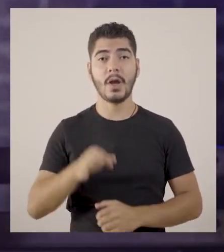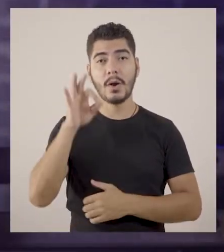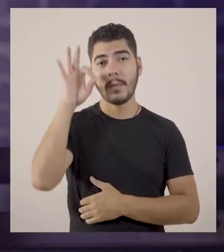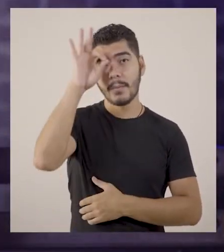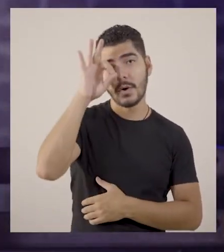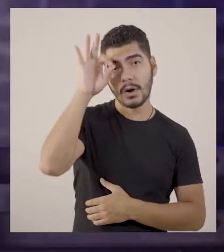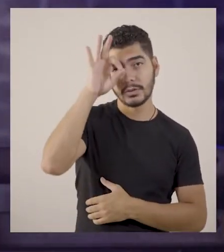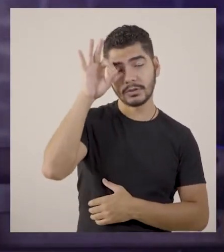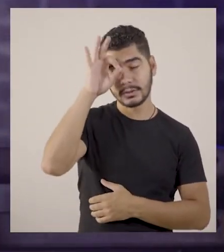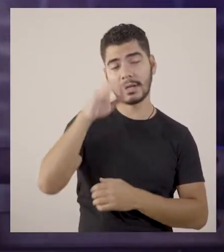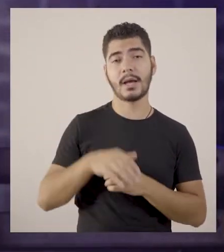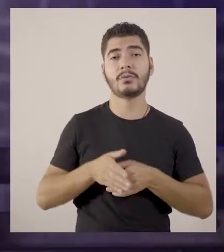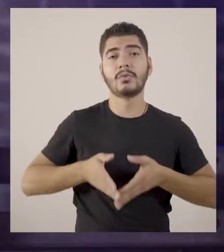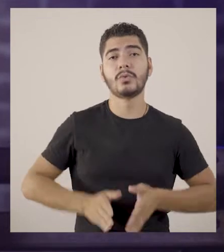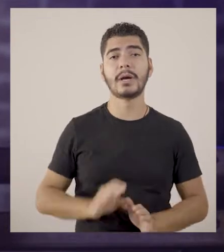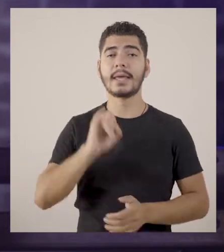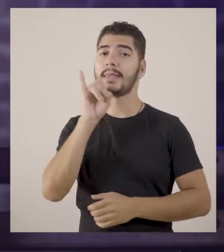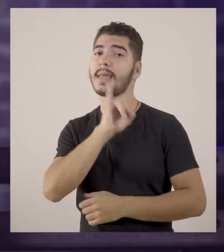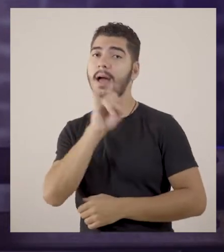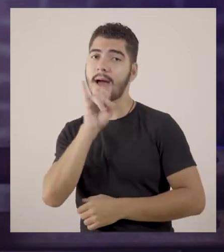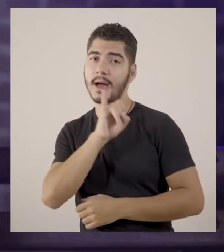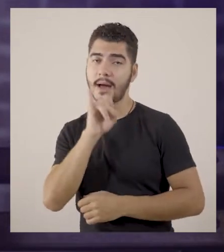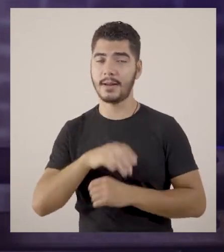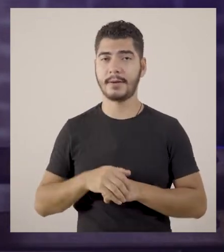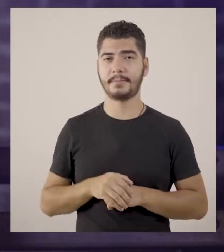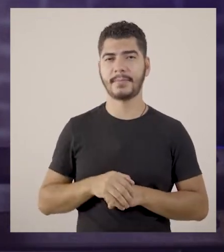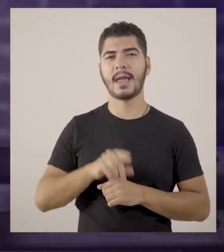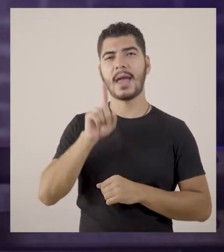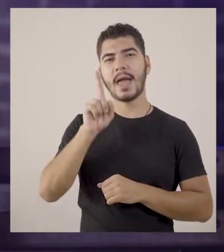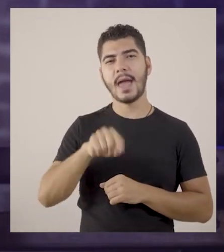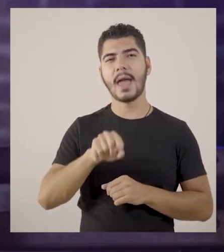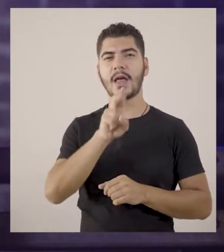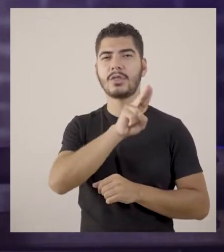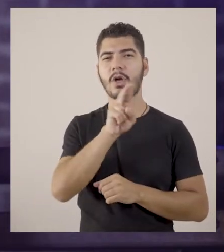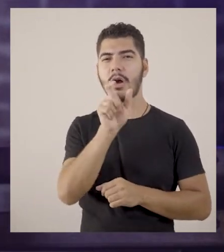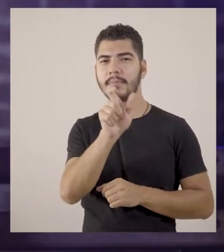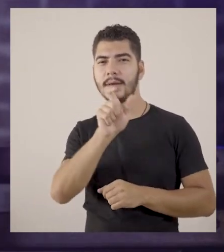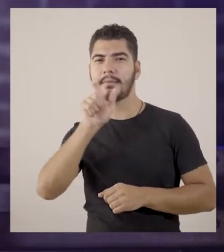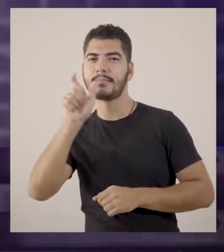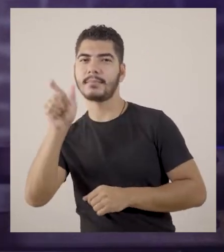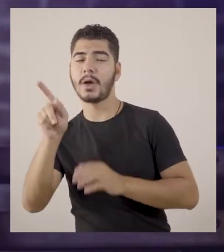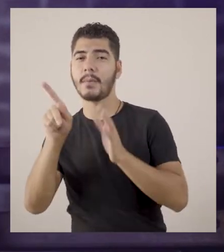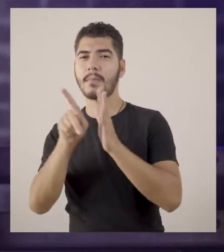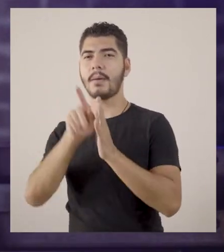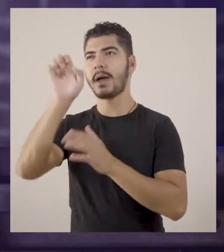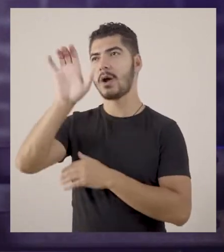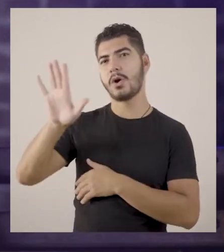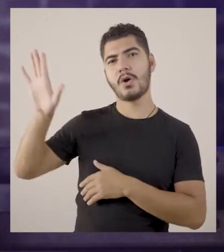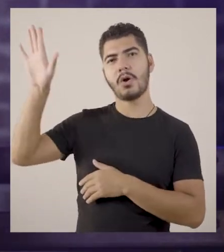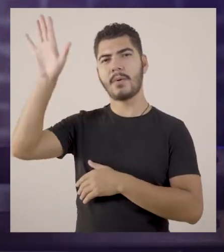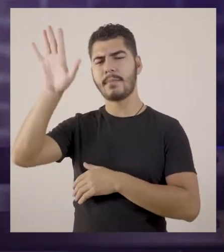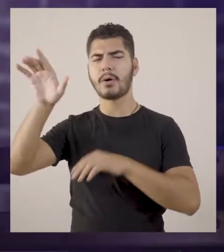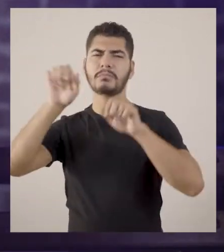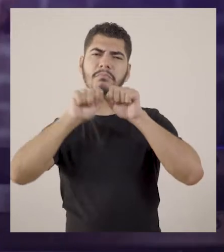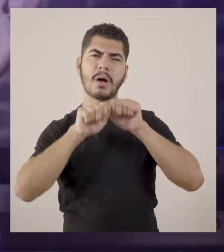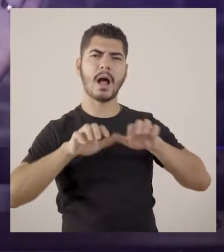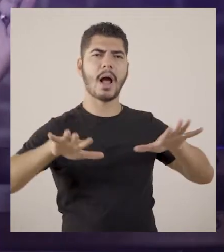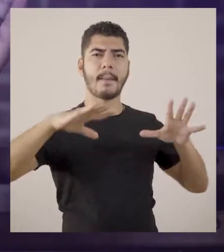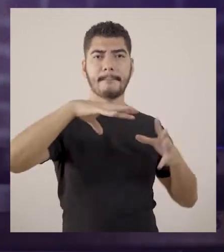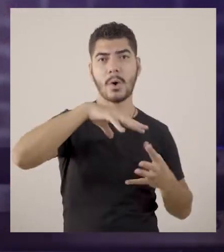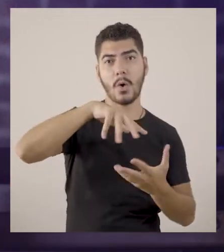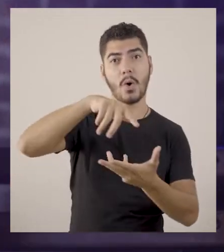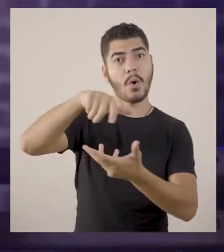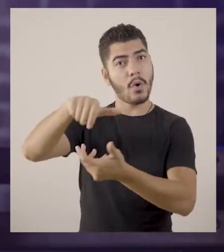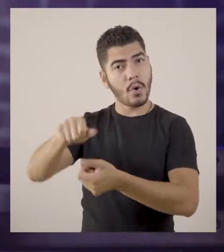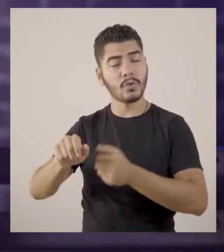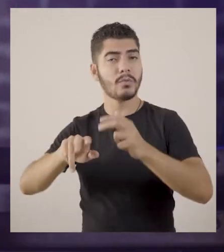Portinari tem origem italiana. É aquele segundo sobrenome de origem europeia que ecoou por todo